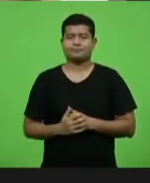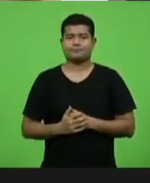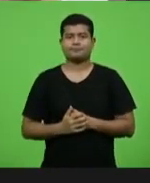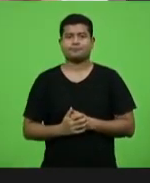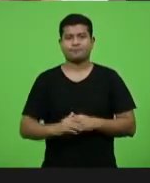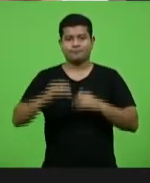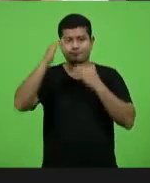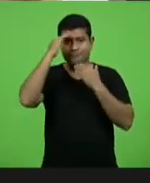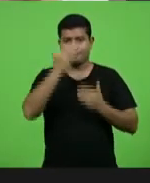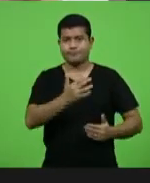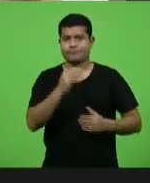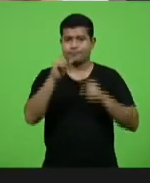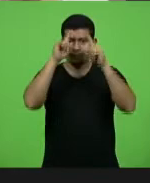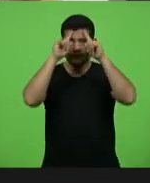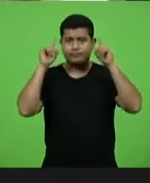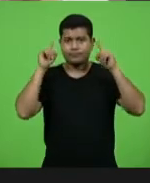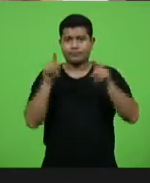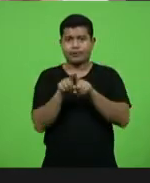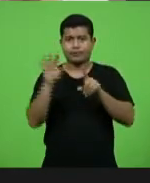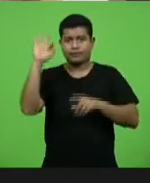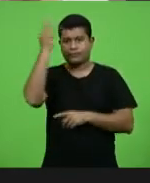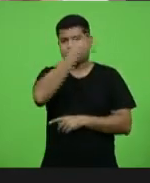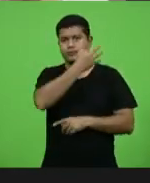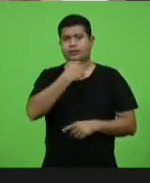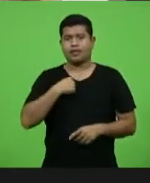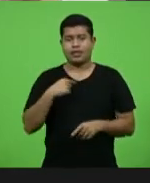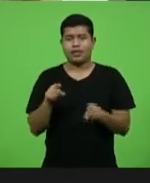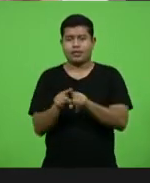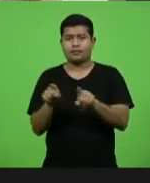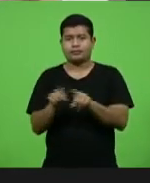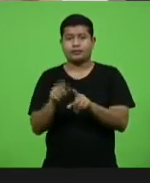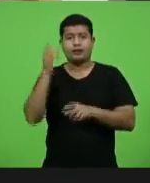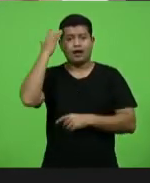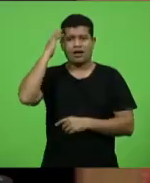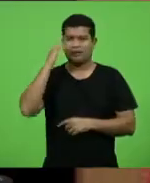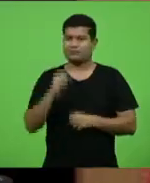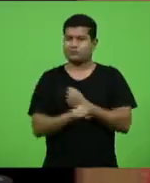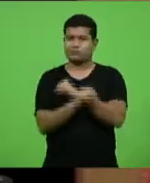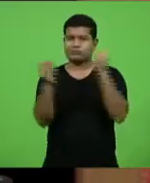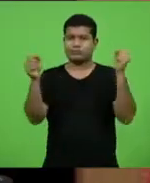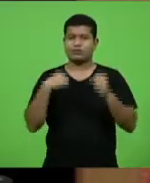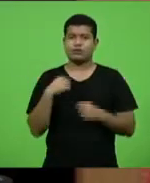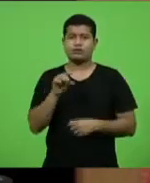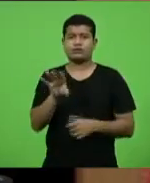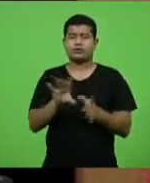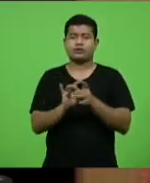deputado Sareta e Fabiano. eu também acho um absurdo só autorizar